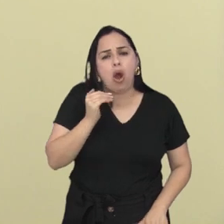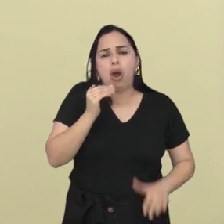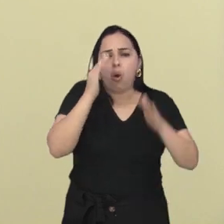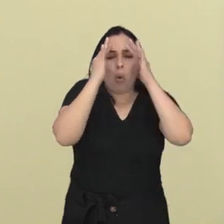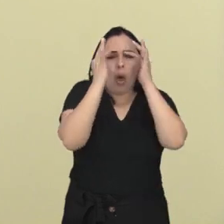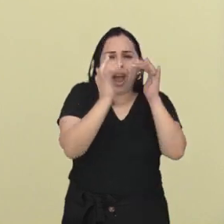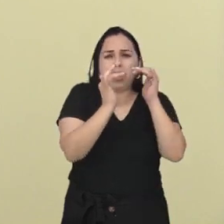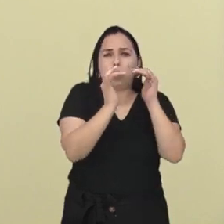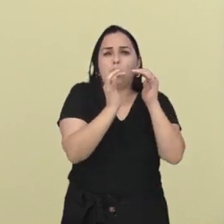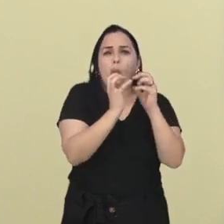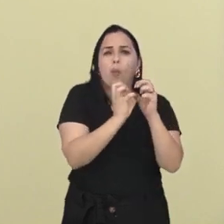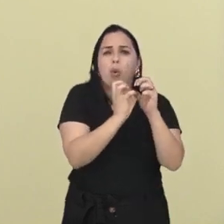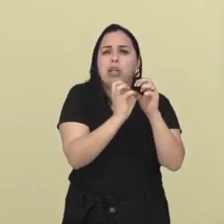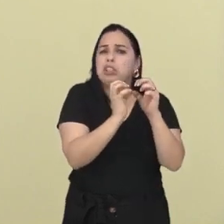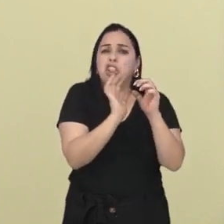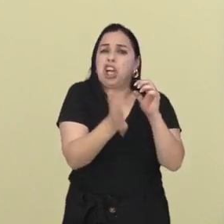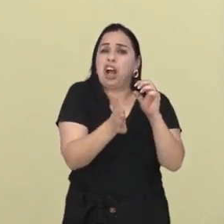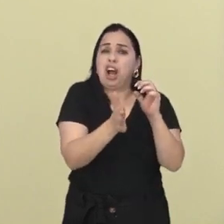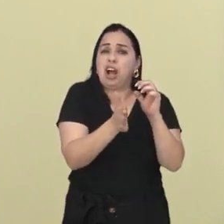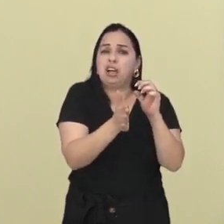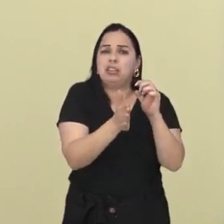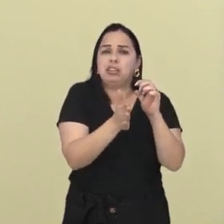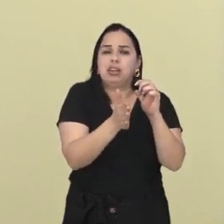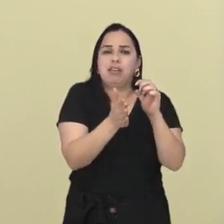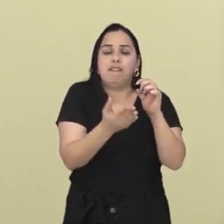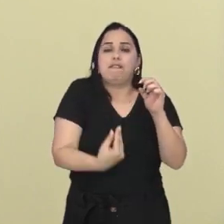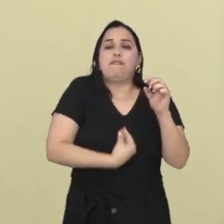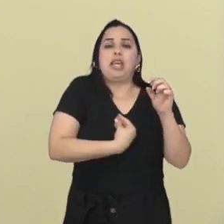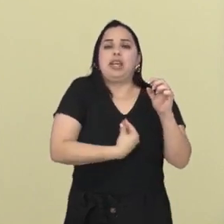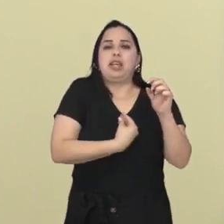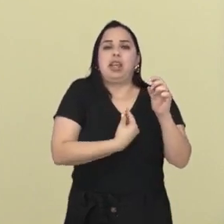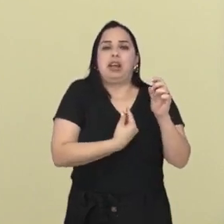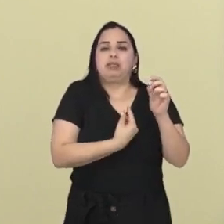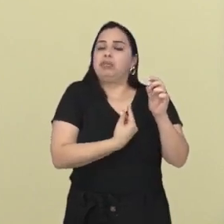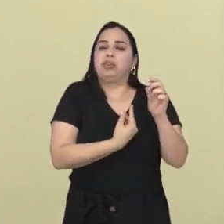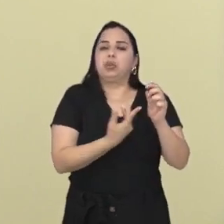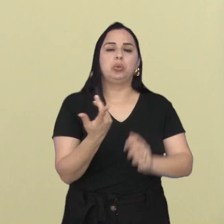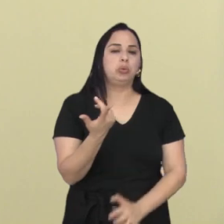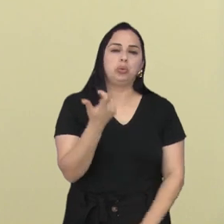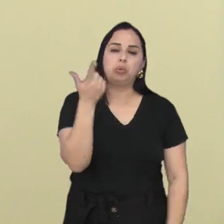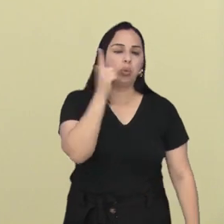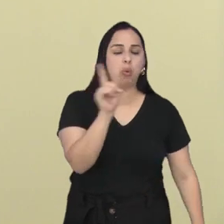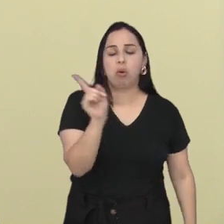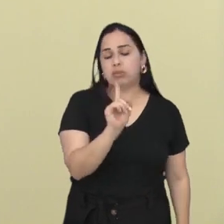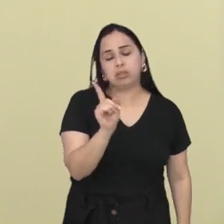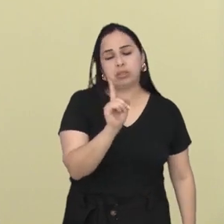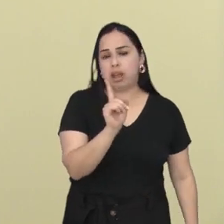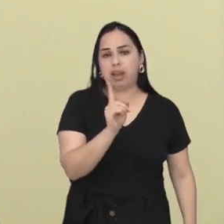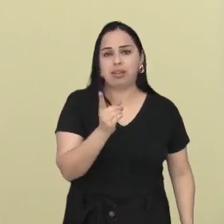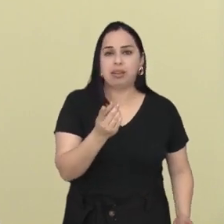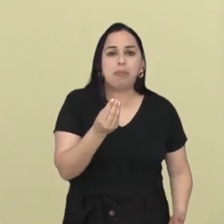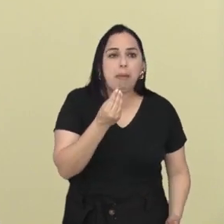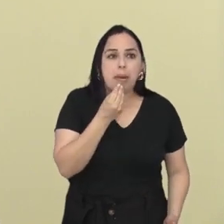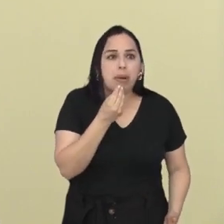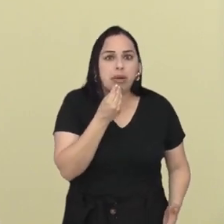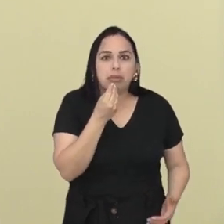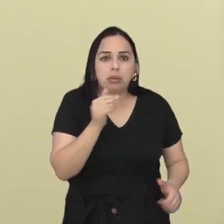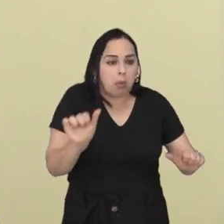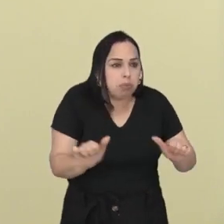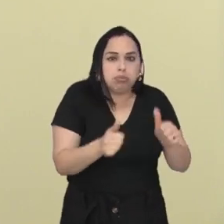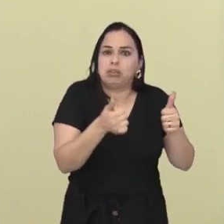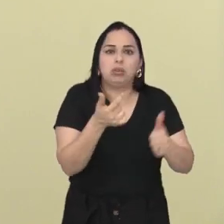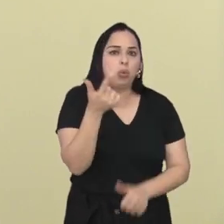mais retorno, porque já morreu o cérebro. O cérebro já morreu e não tem mais como a pessoa voltar a viver ou a ter uma